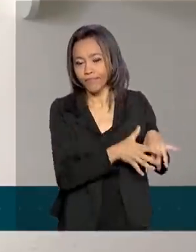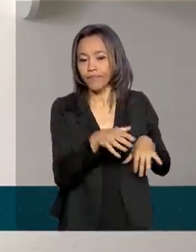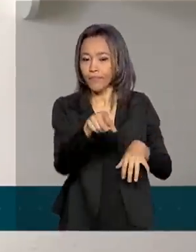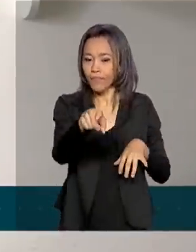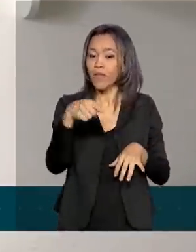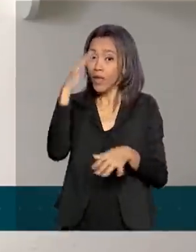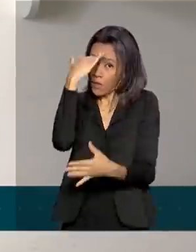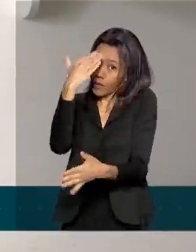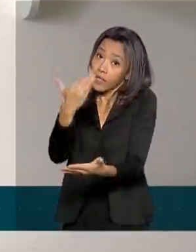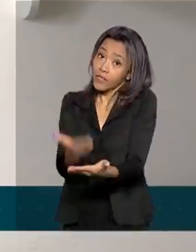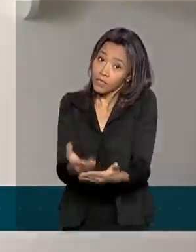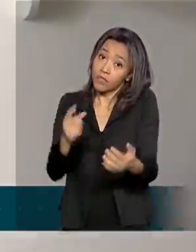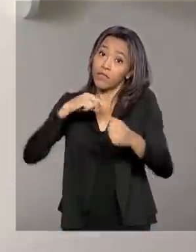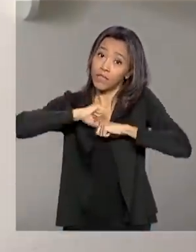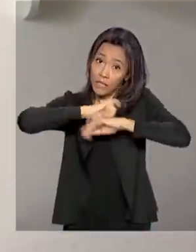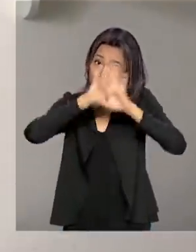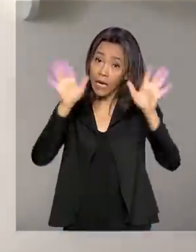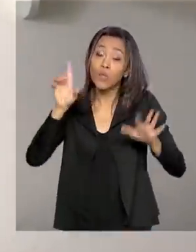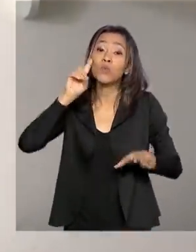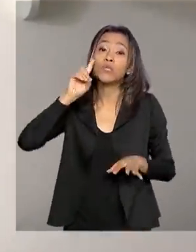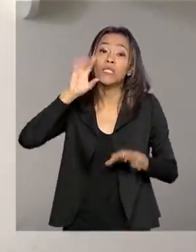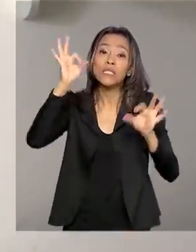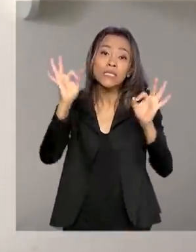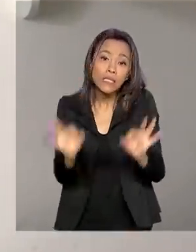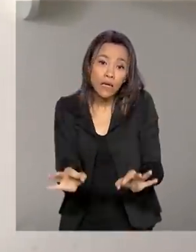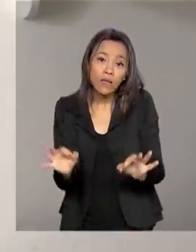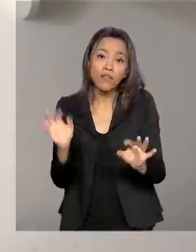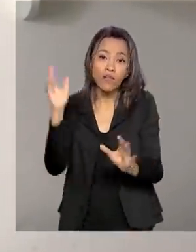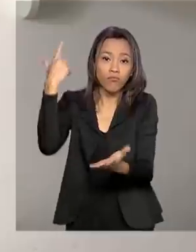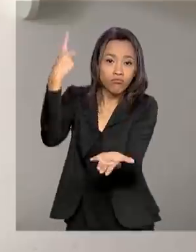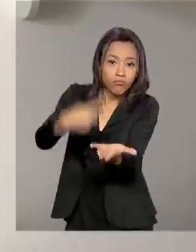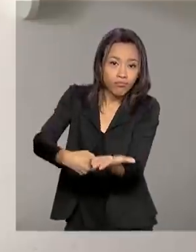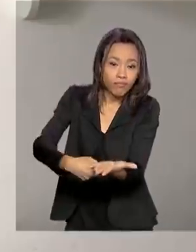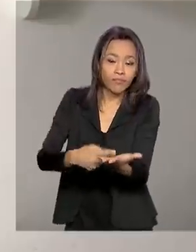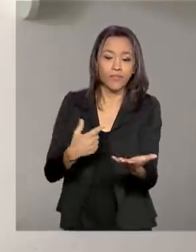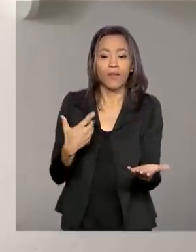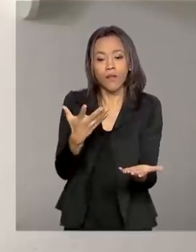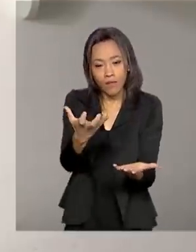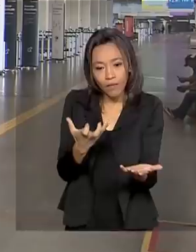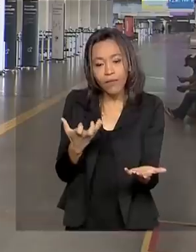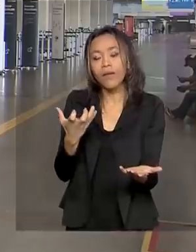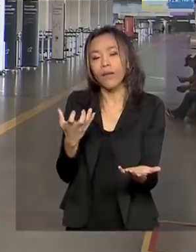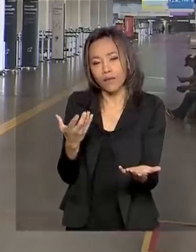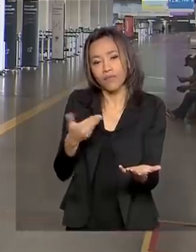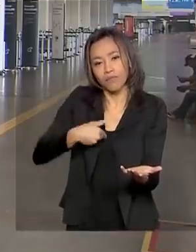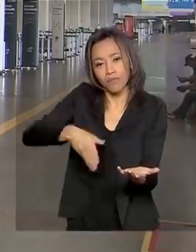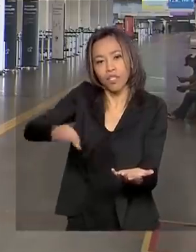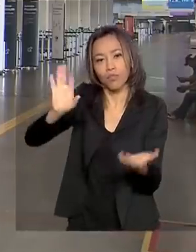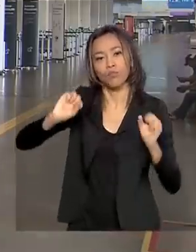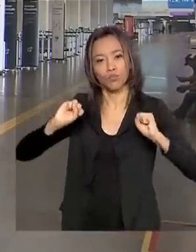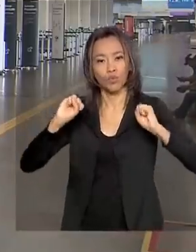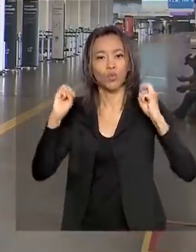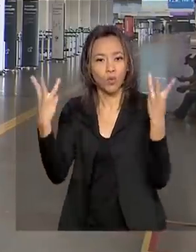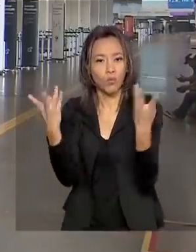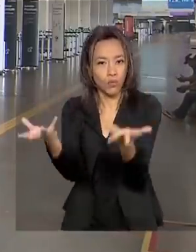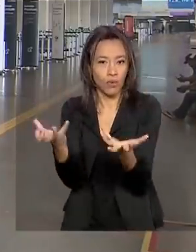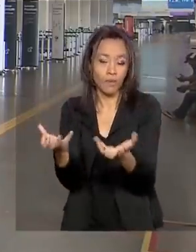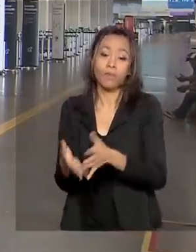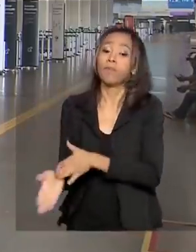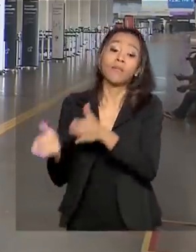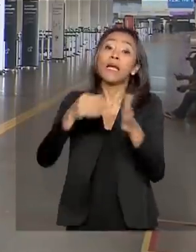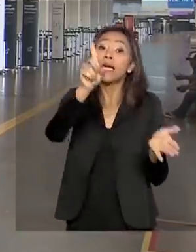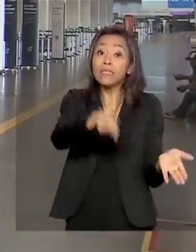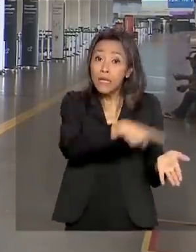relação às datas. Eu sim tenho intenção de ir no show na próxima data. A taxa de cancelamento de